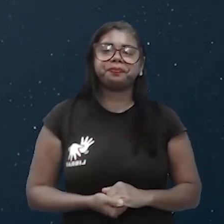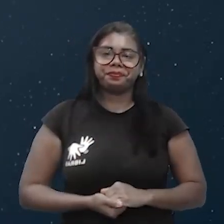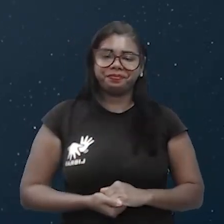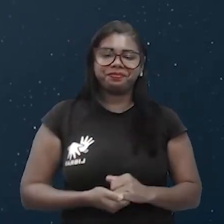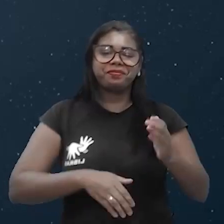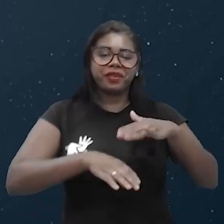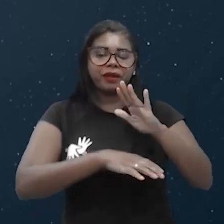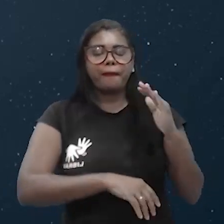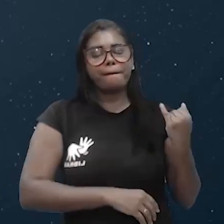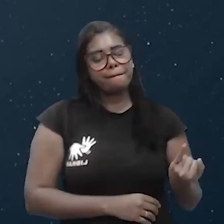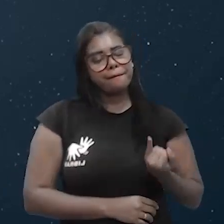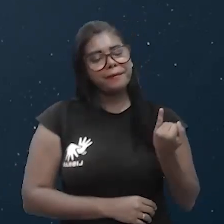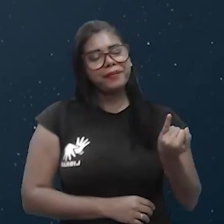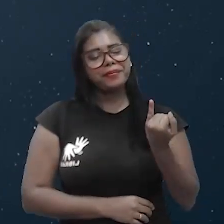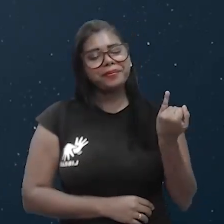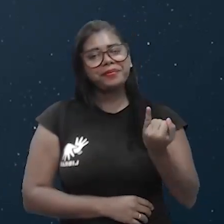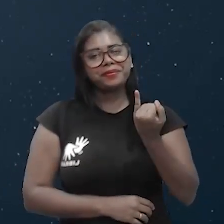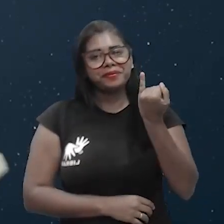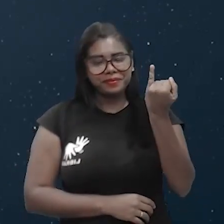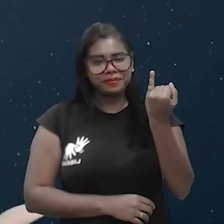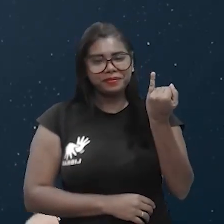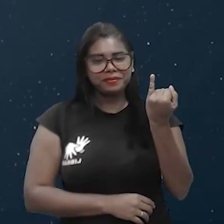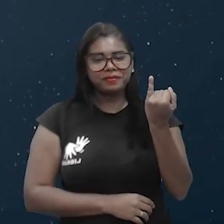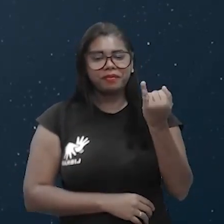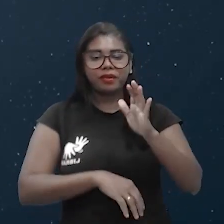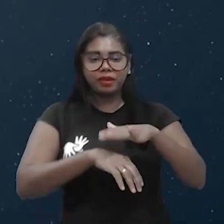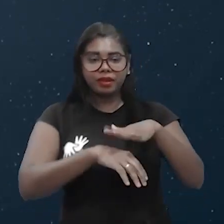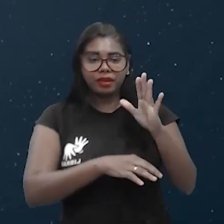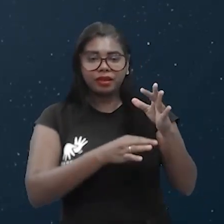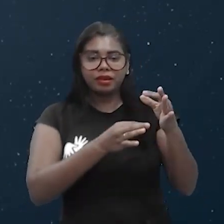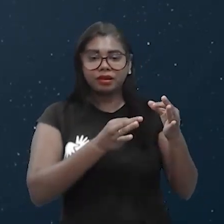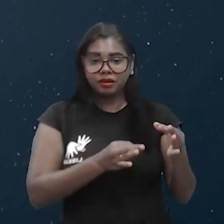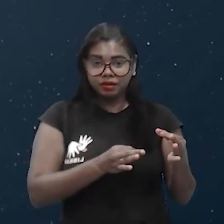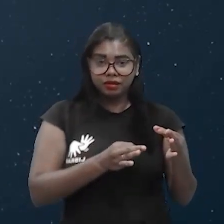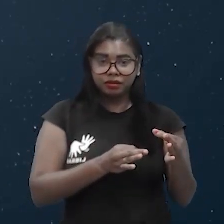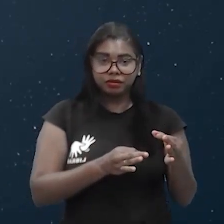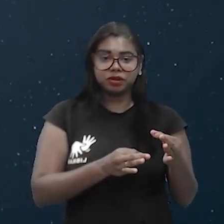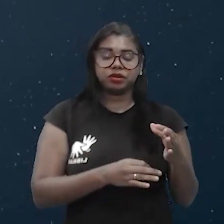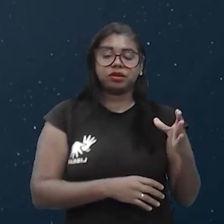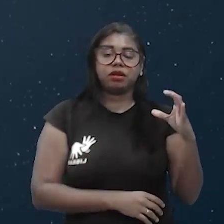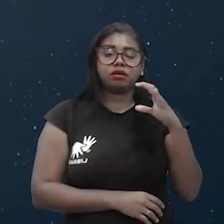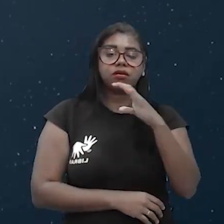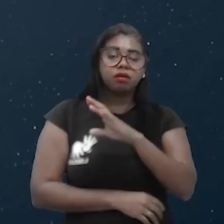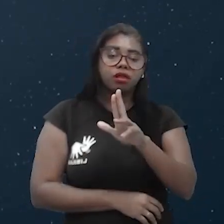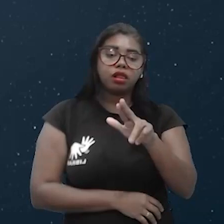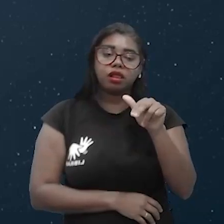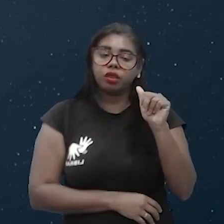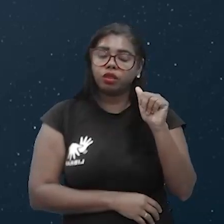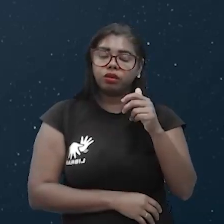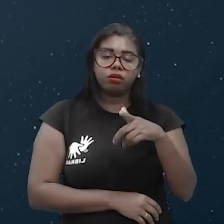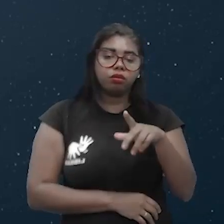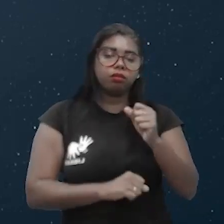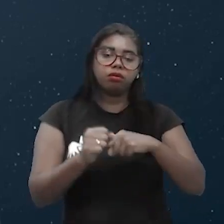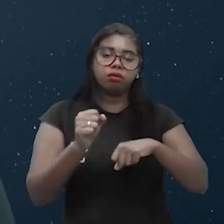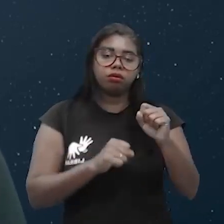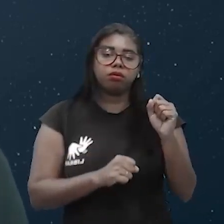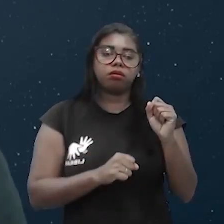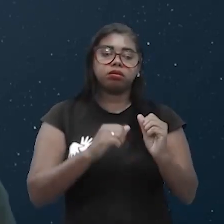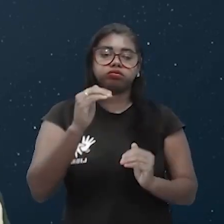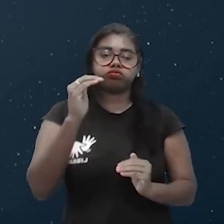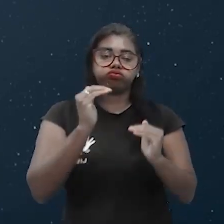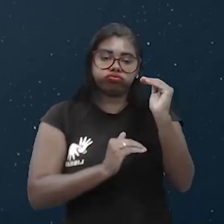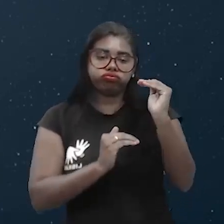importante, a máquina ideal, idealizada por Sadi Carnot, nunca nenhuma outra máquina pode superar o rendimento